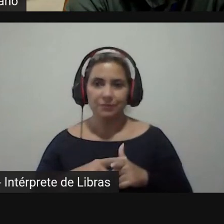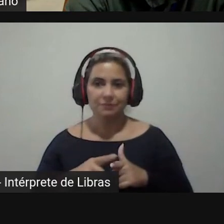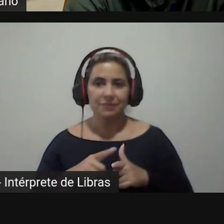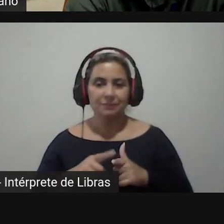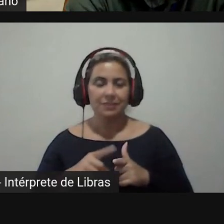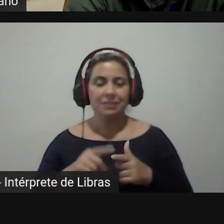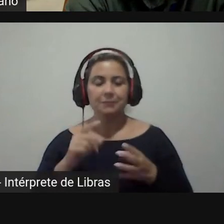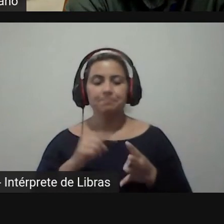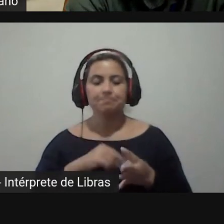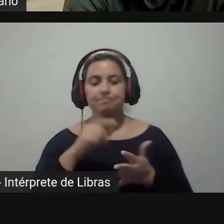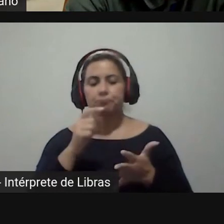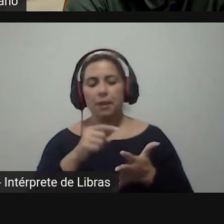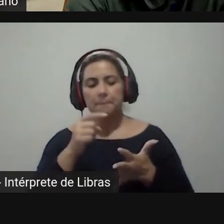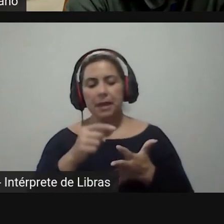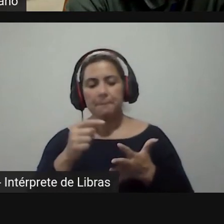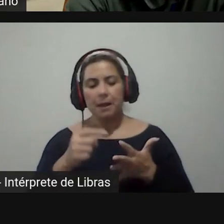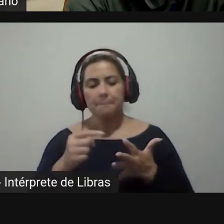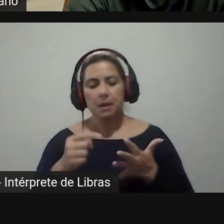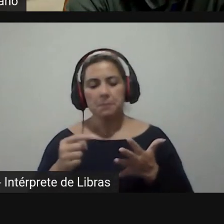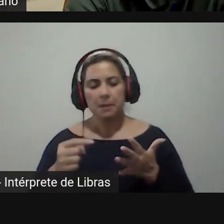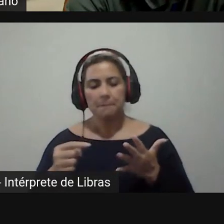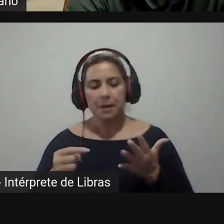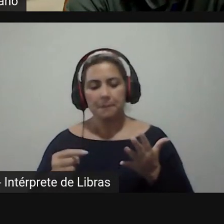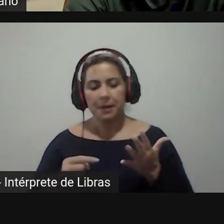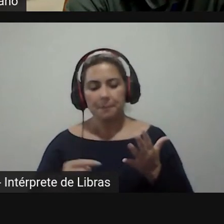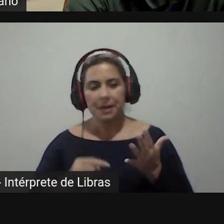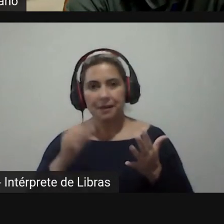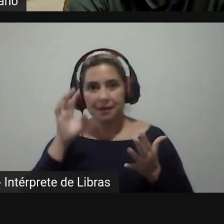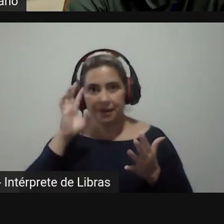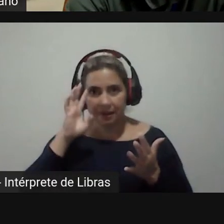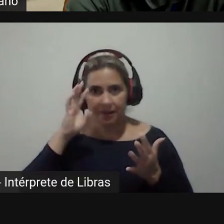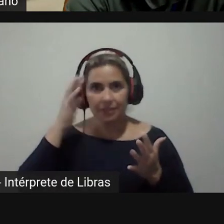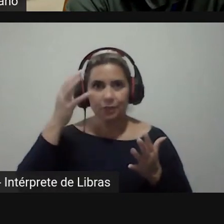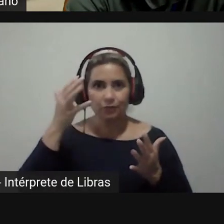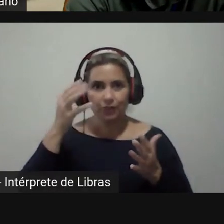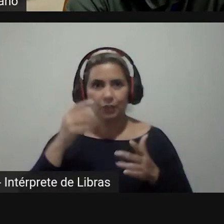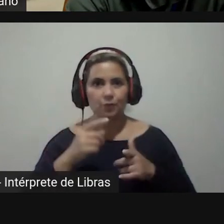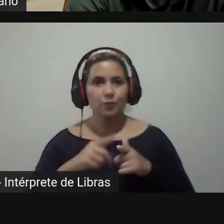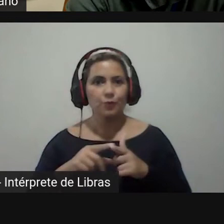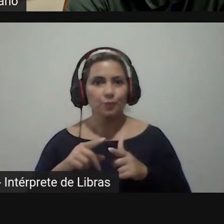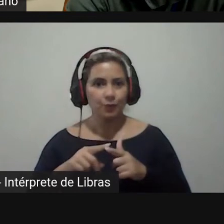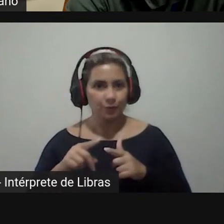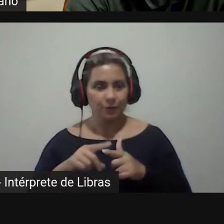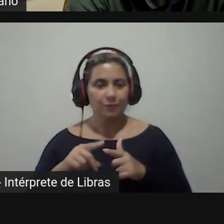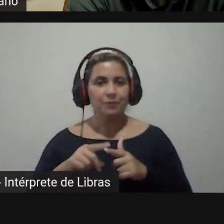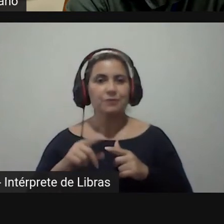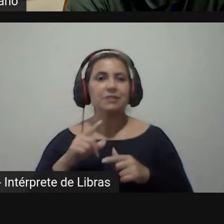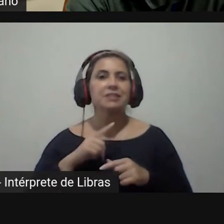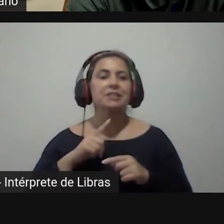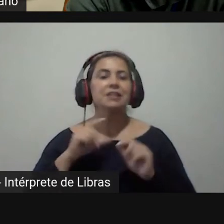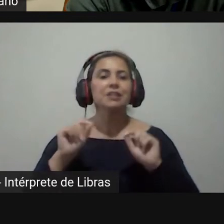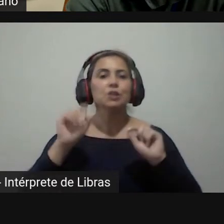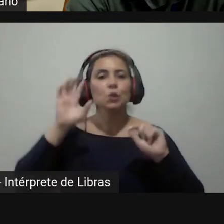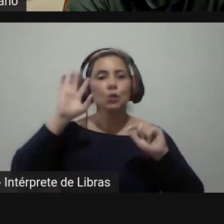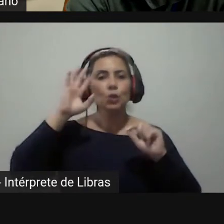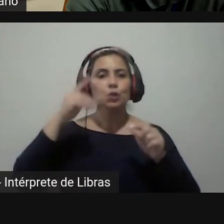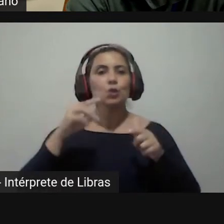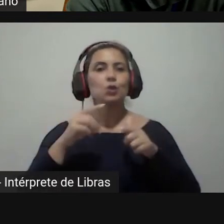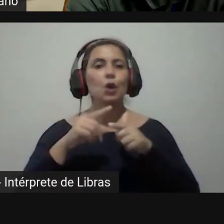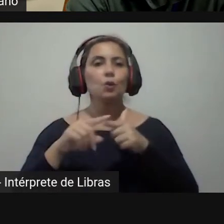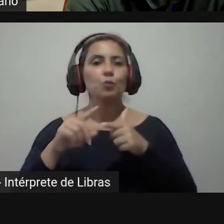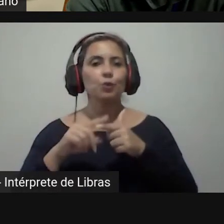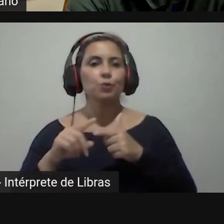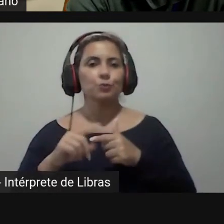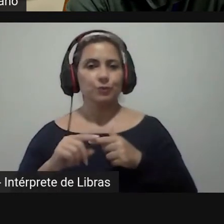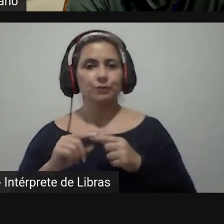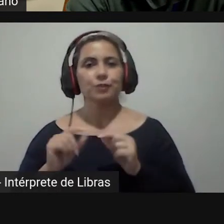elencando possíveis soluções já teve problemas por exemplo que teve soluções encaminhamento de soluções diferentes em